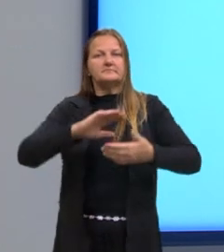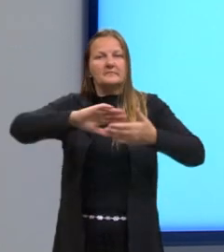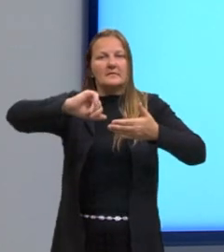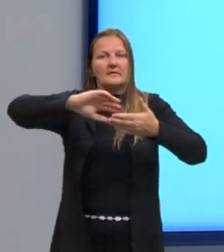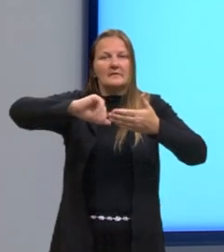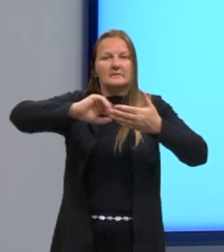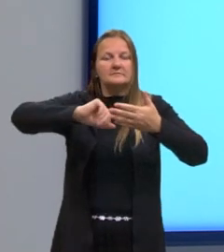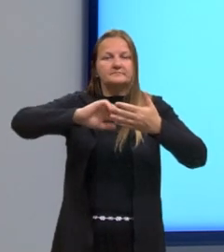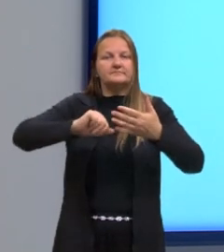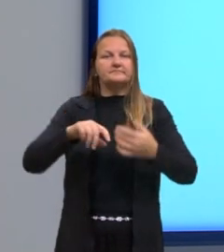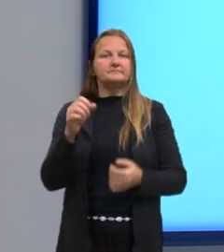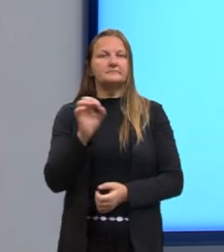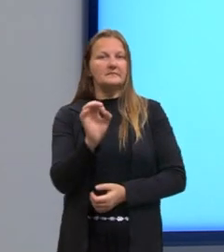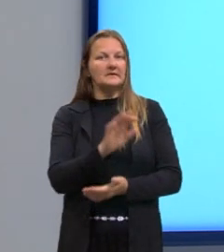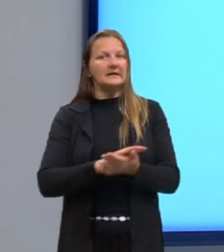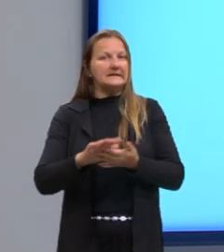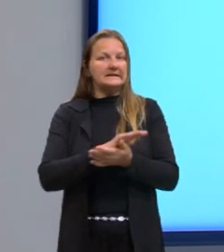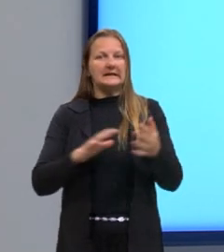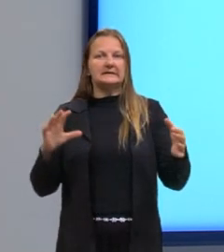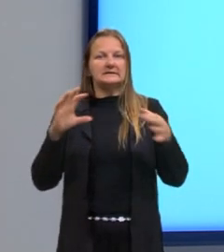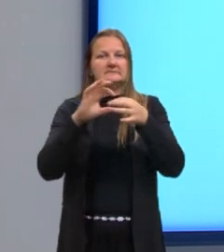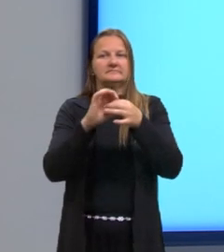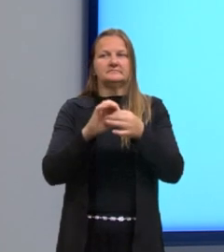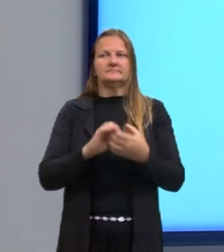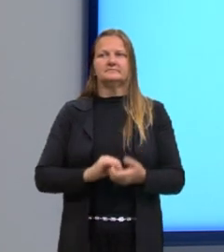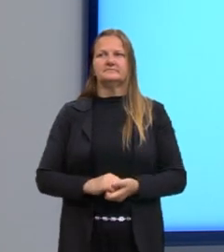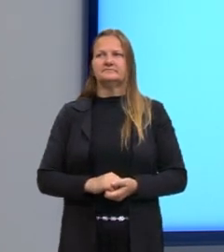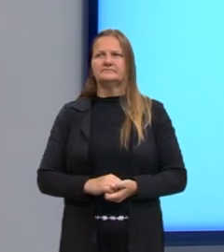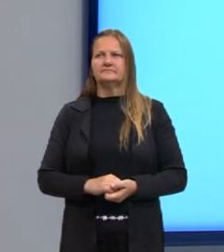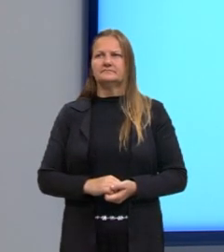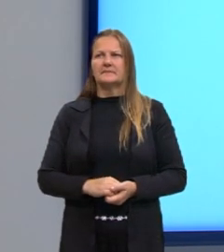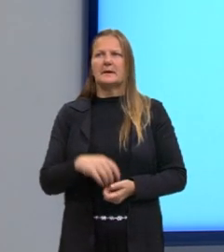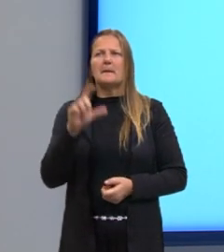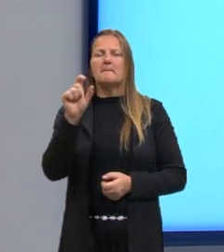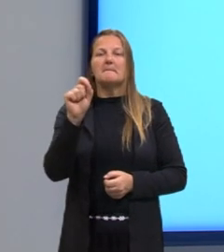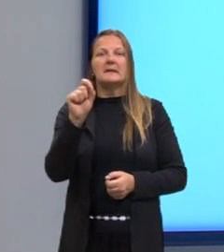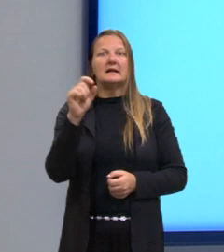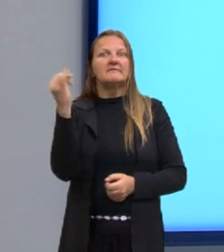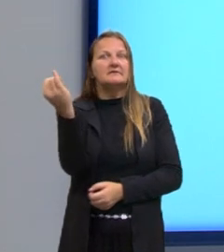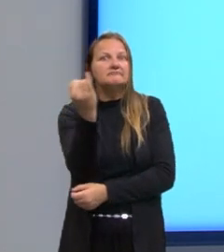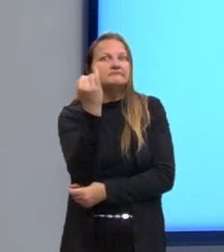alternativas que não são. Primeiro, vamos ver qual é a palavra-chave aqui.